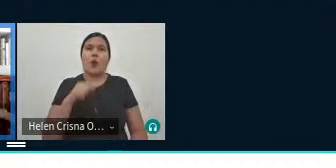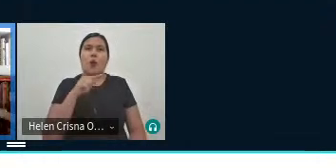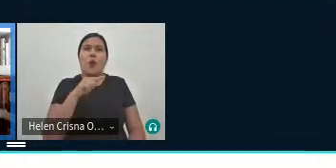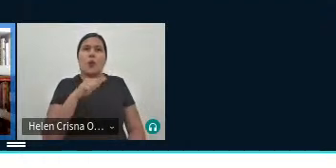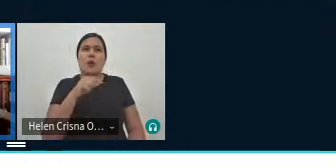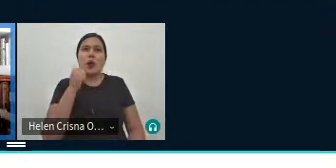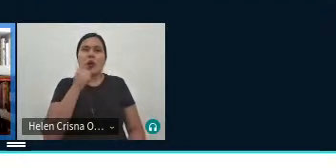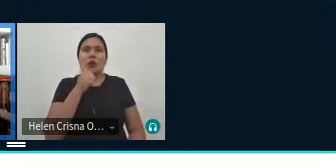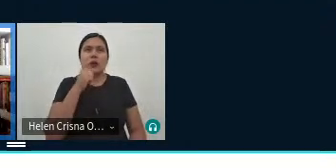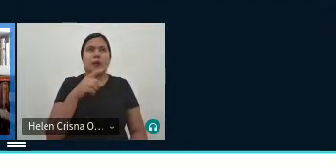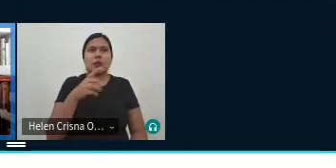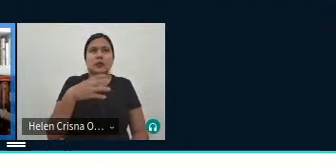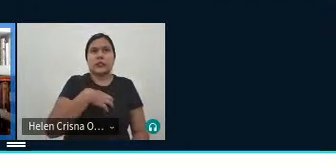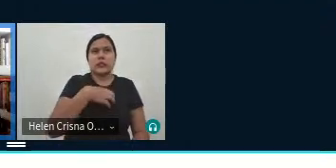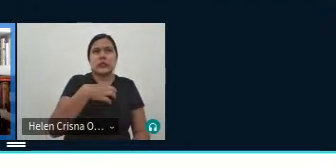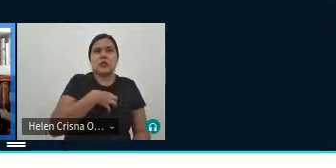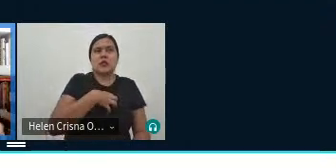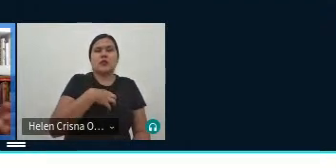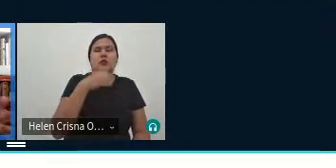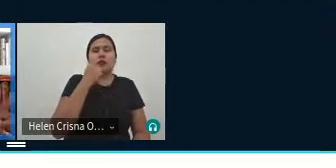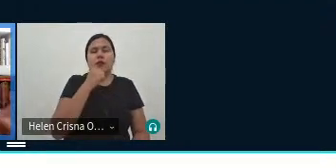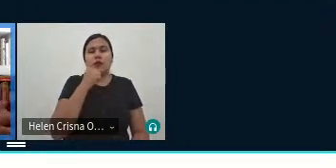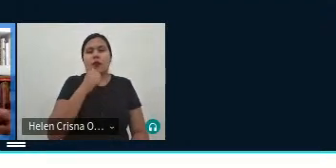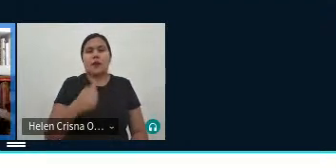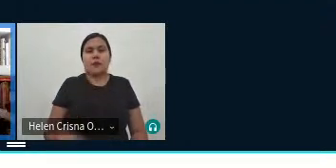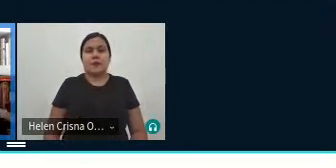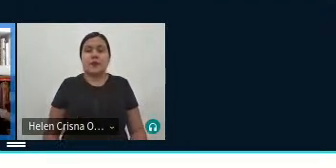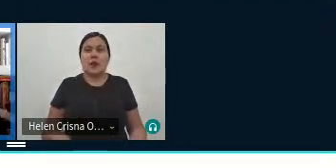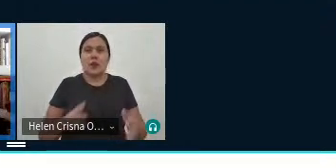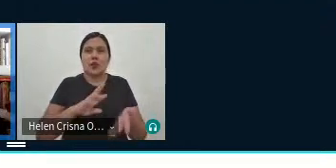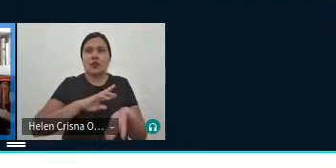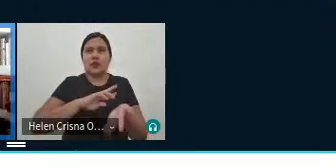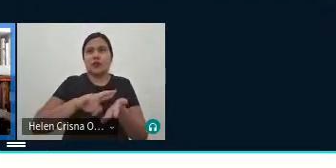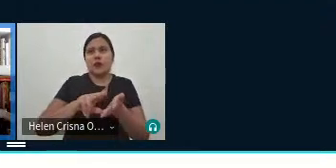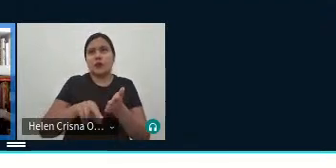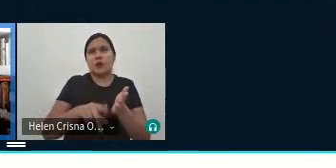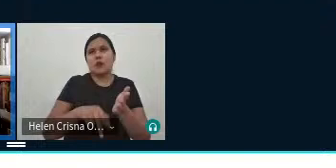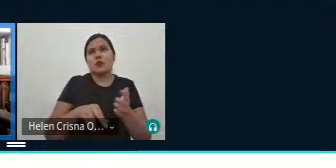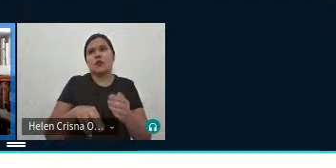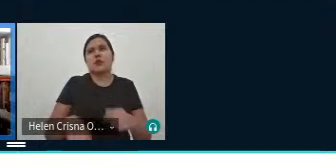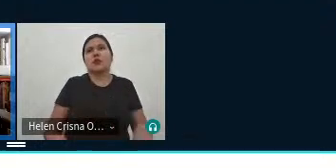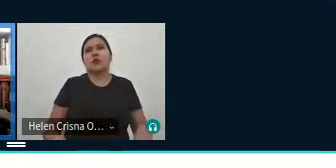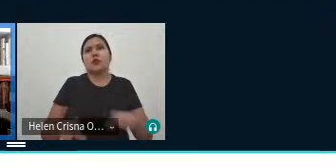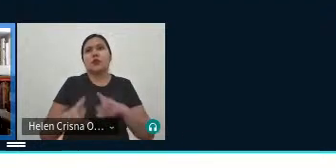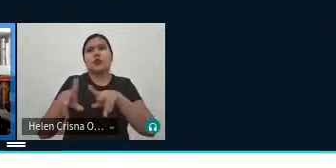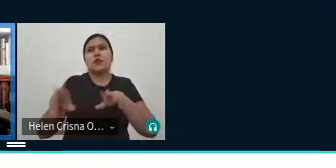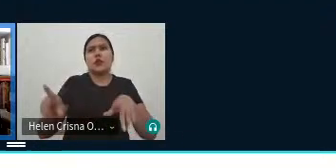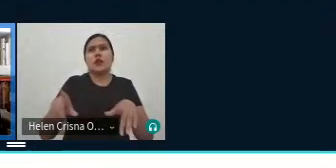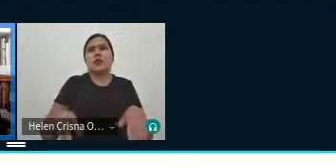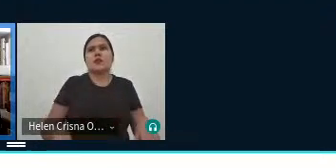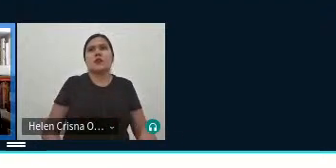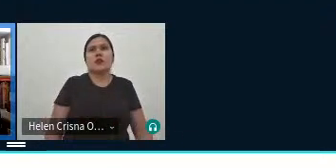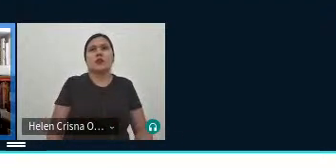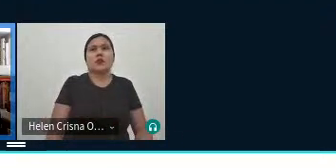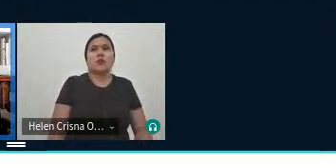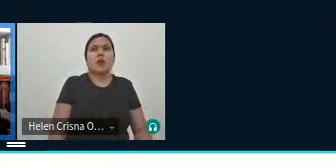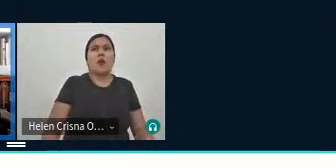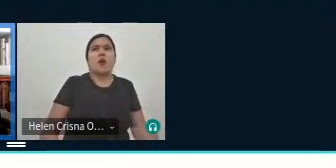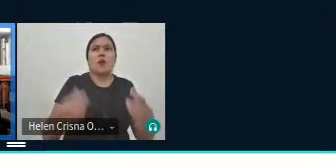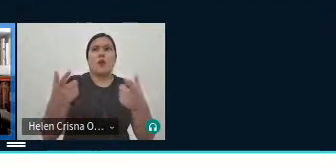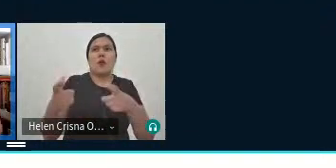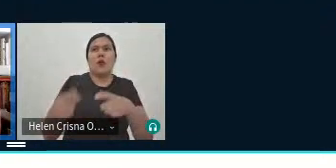entendem mulheres em diversos segmentos sociais né não tem não tem não